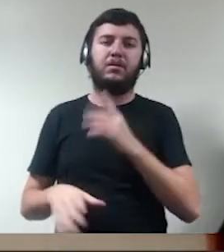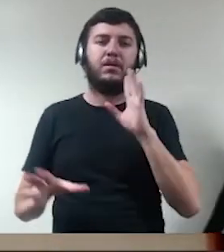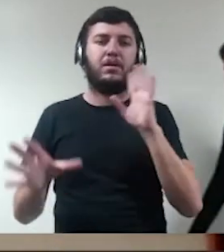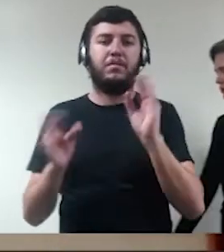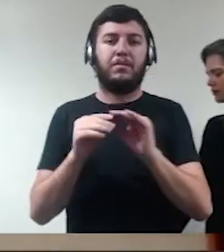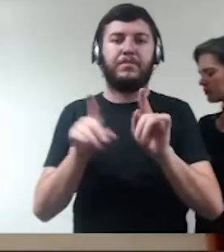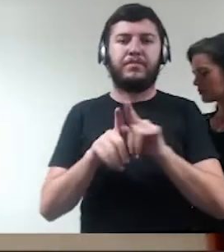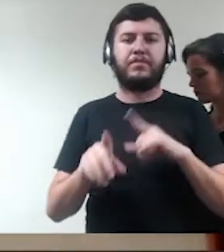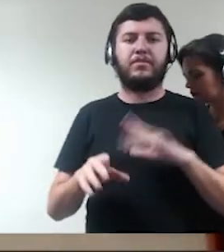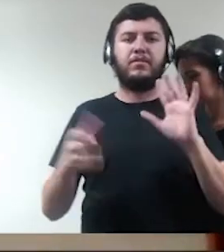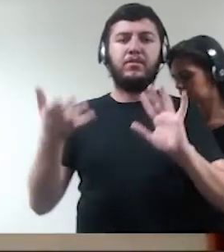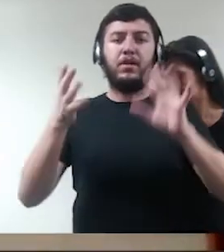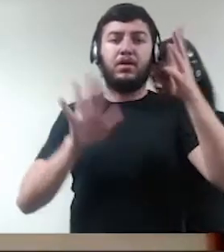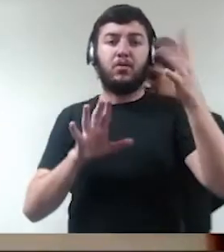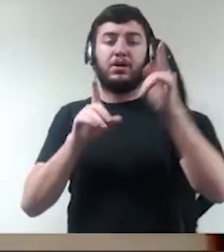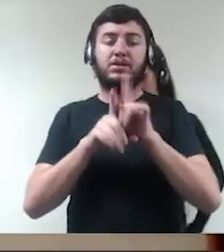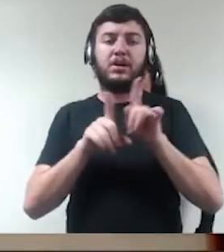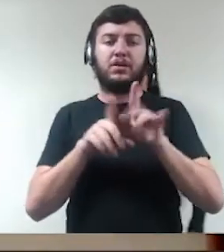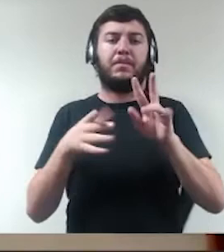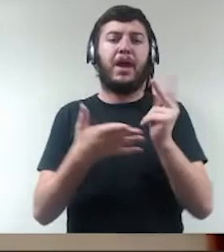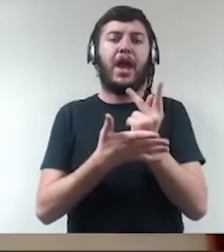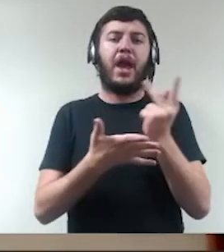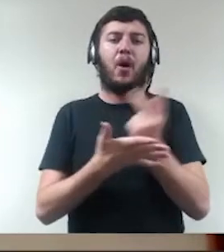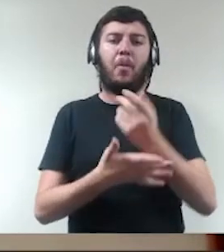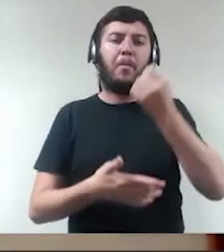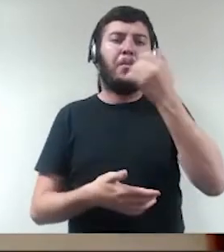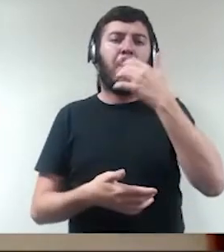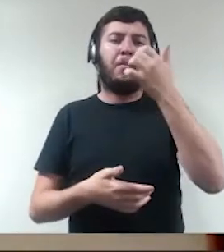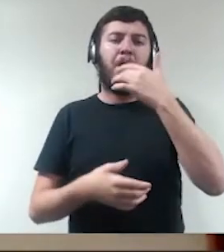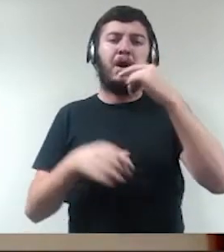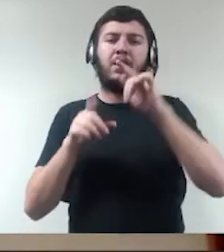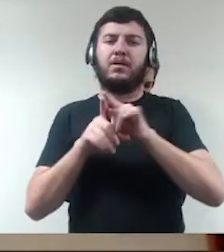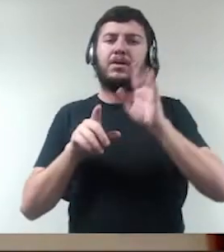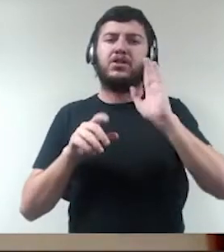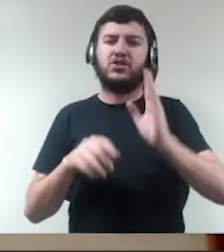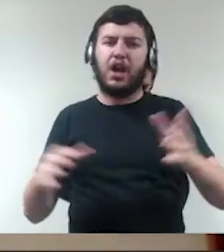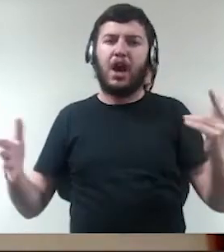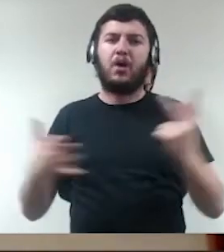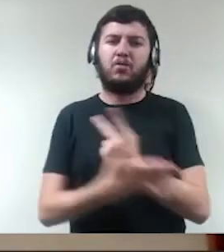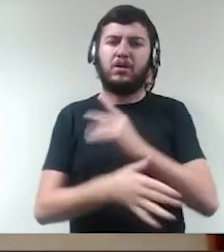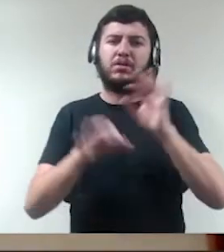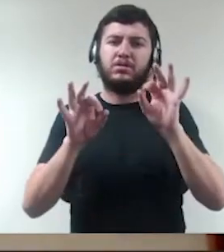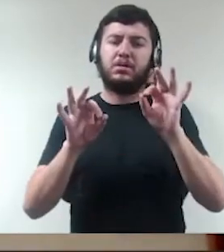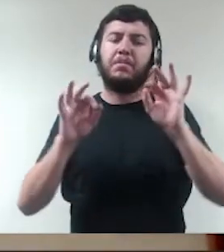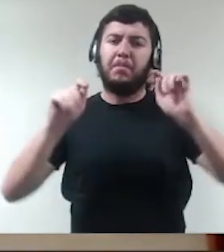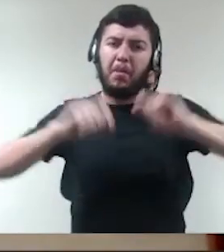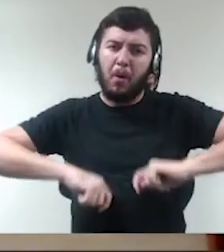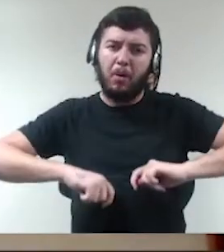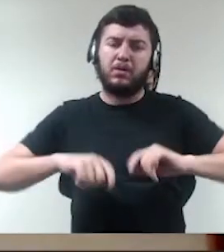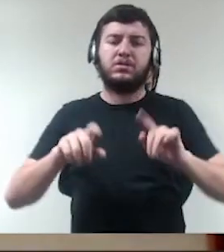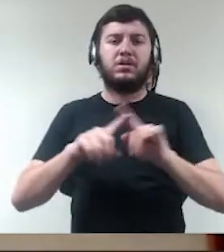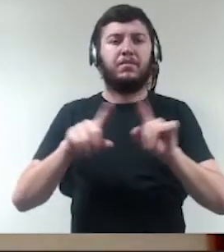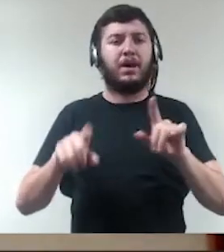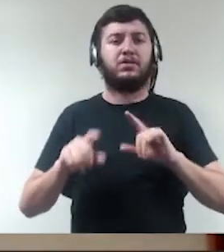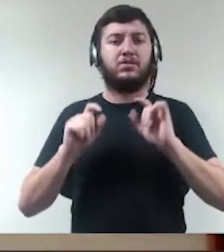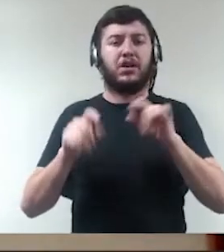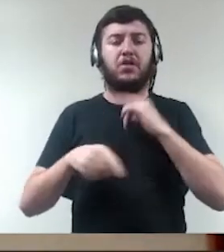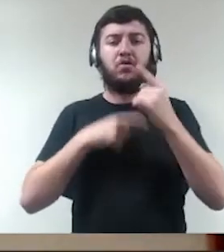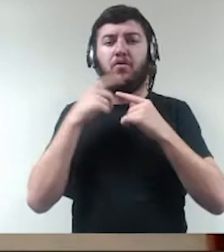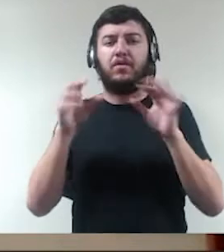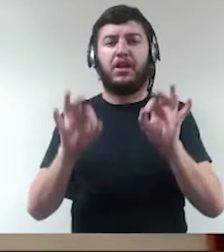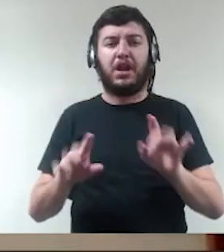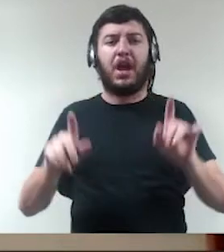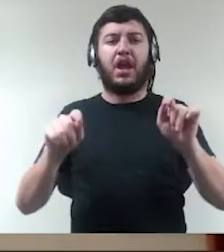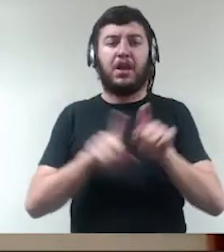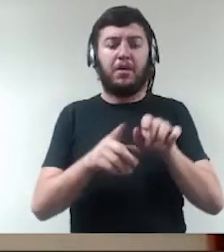erros grosseiros que podem vir a acontecer e sem dúvida alguma devem ser punidos